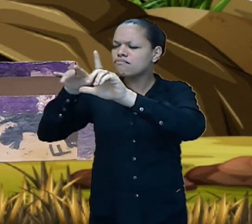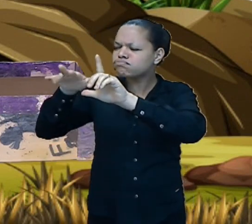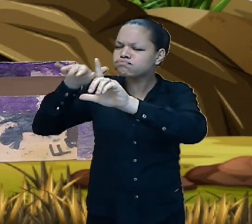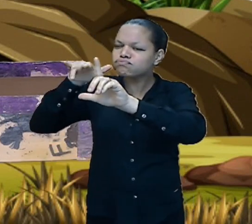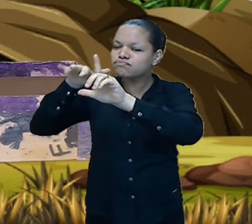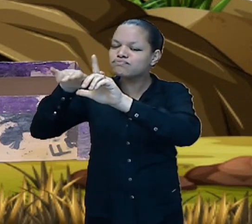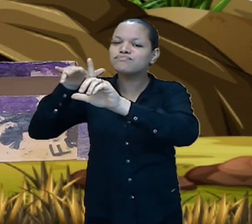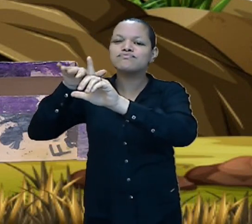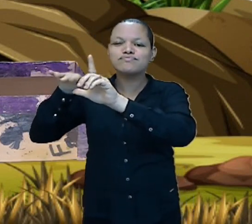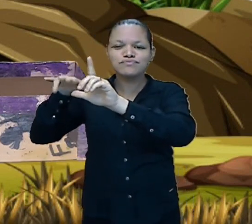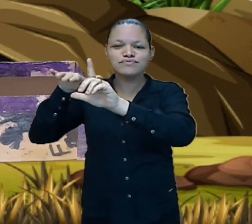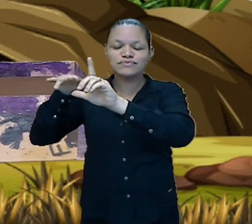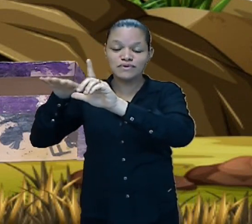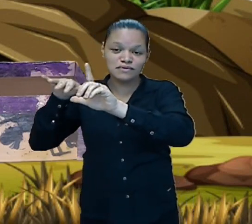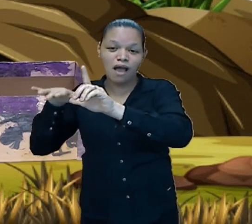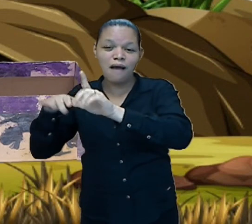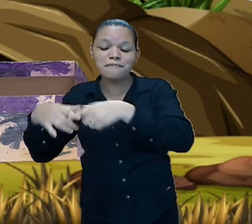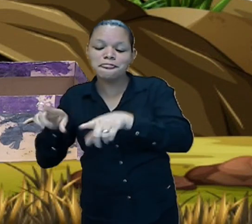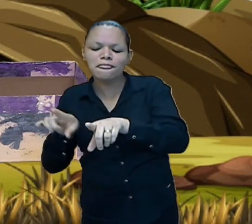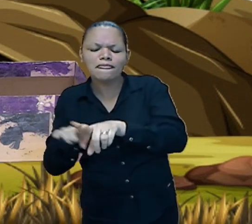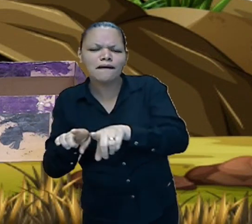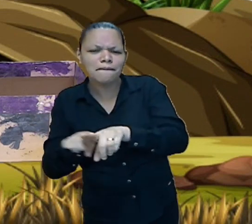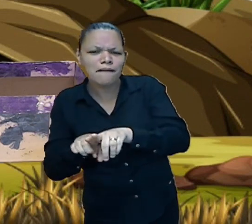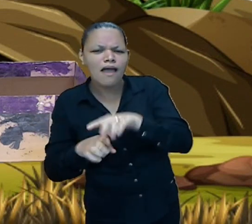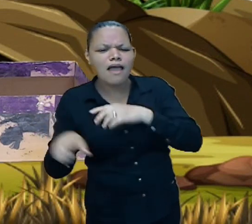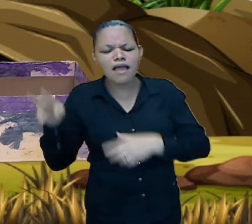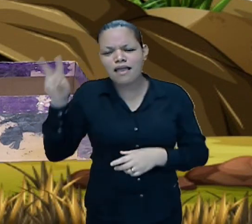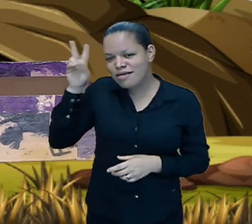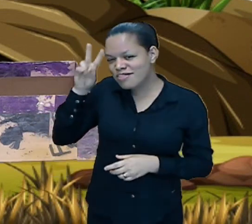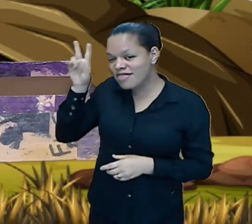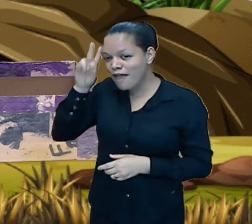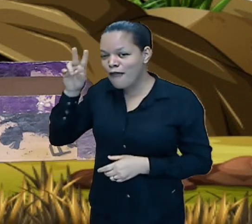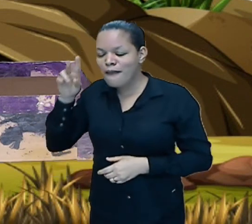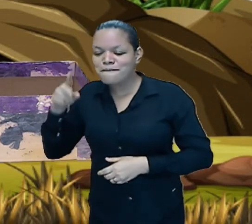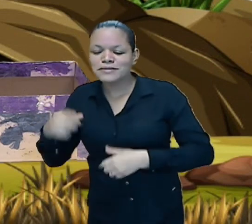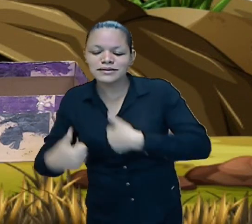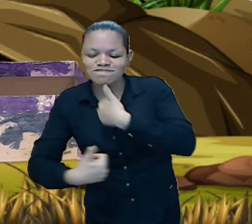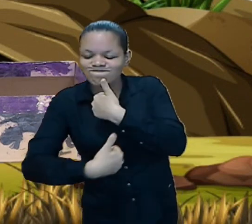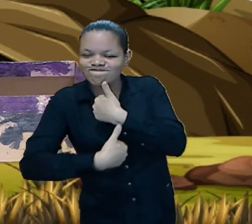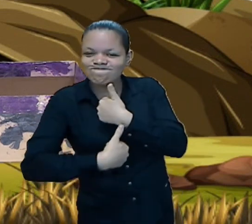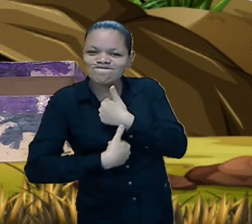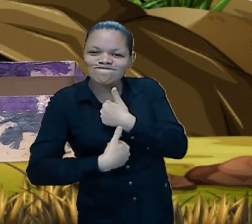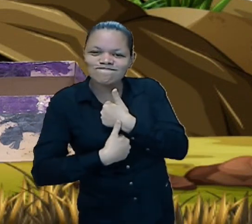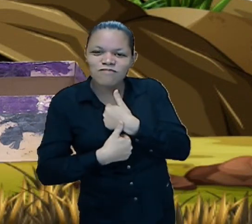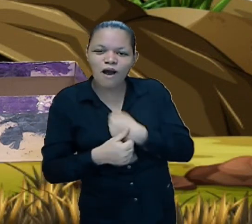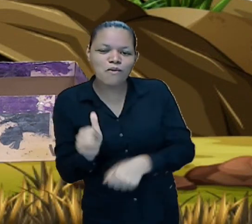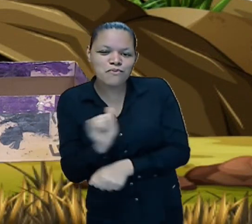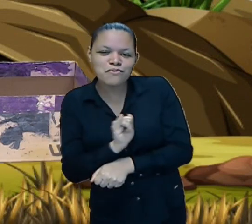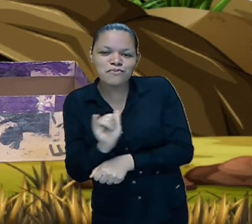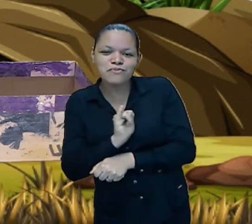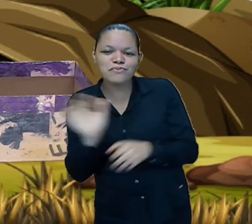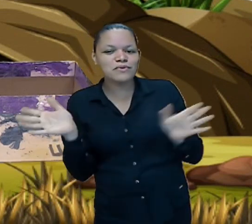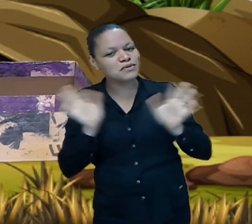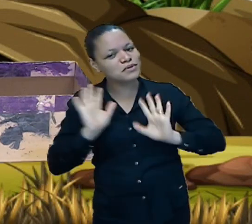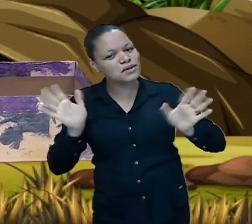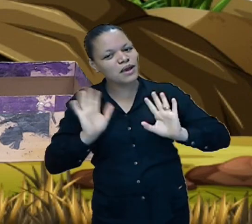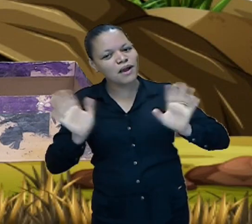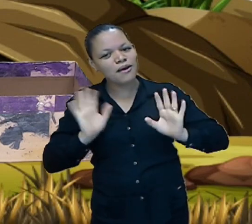para a imagem que aparece no cantinho da tela se inscrevam no nosso canal do youtube tchau pessoal